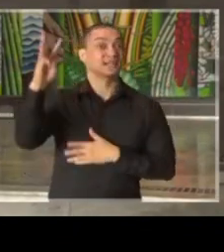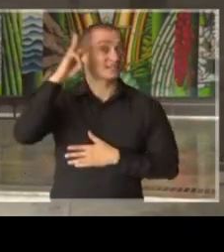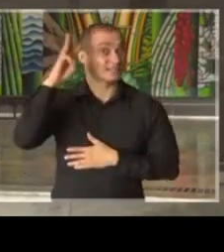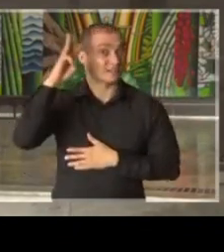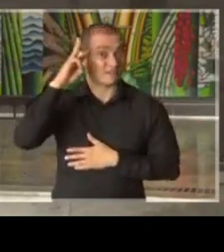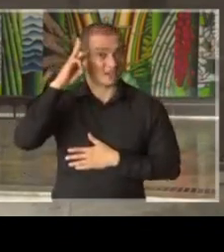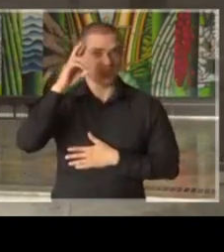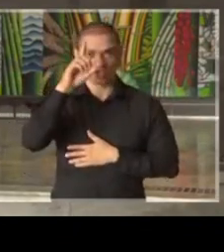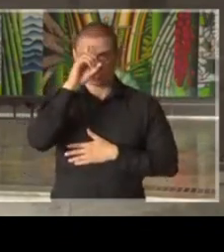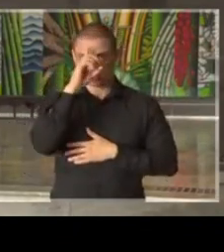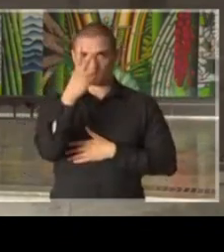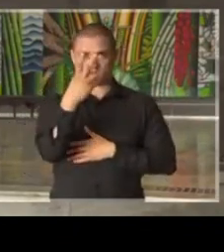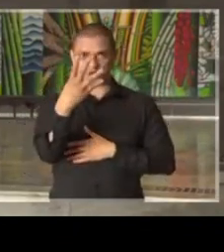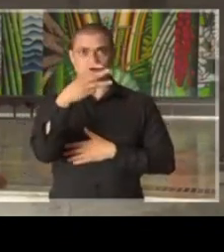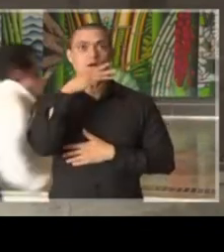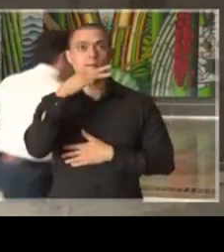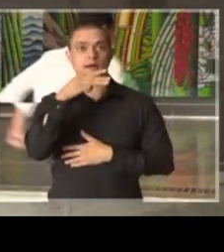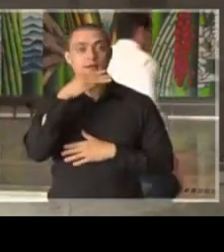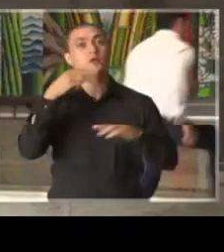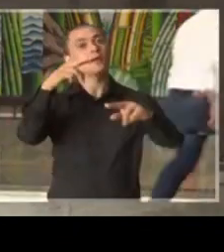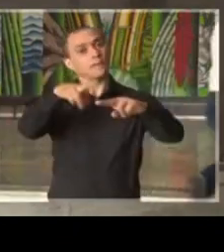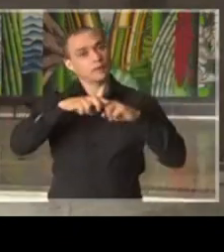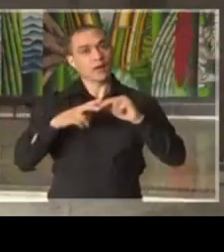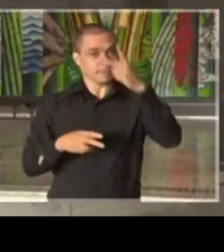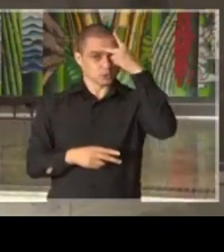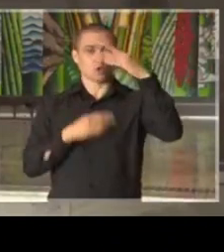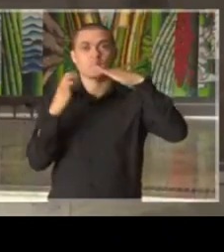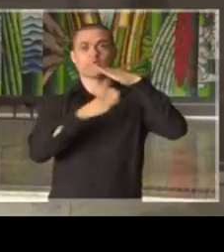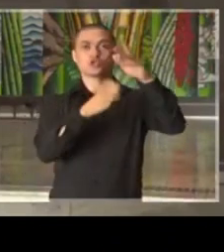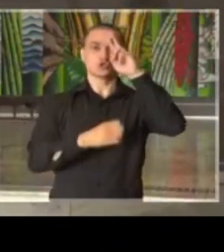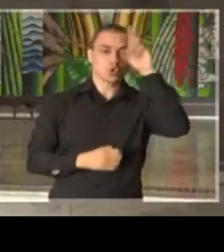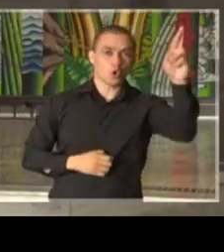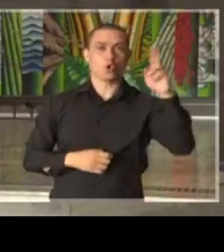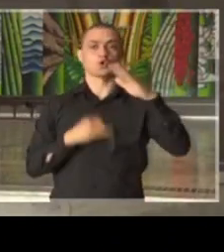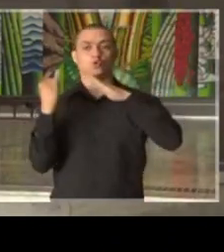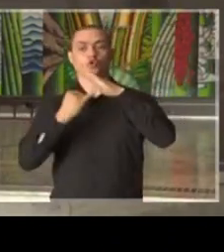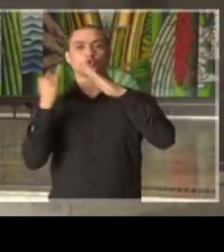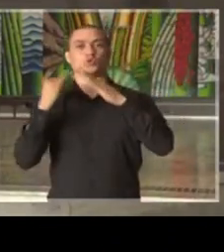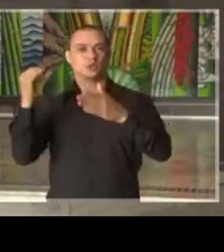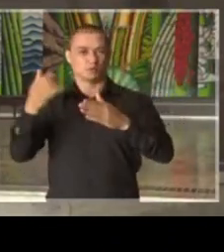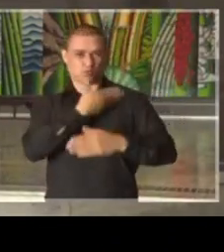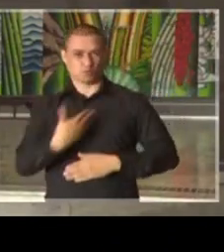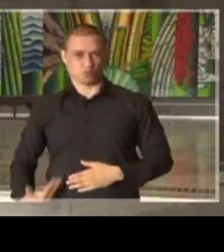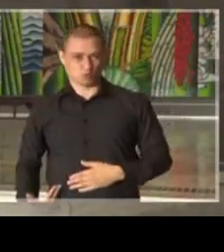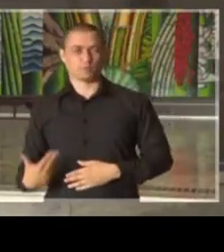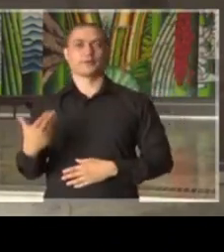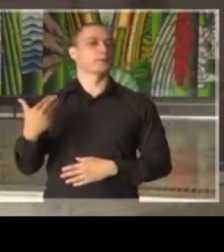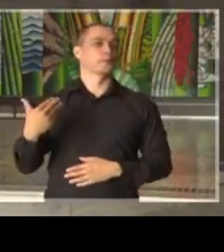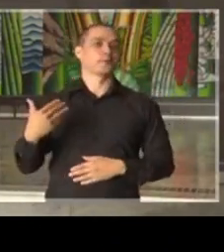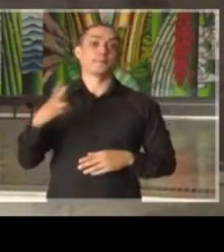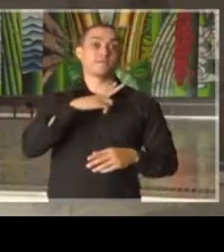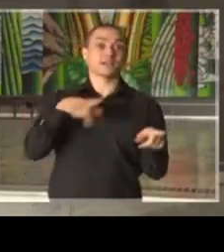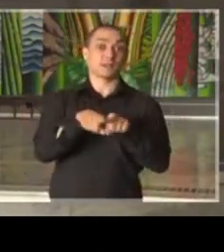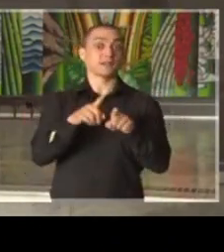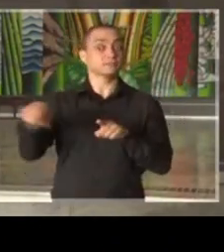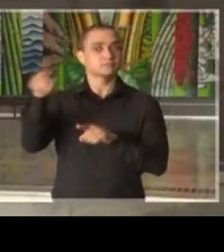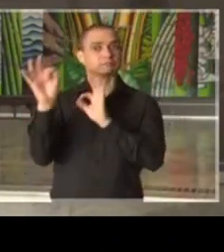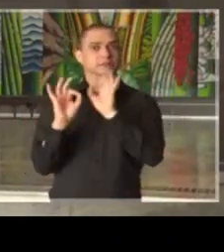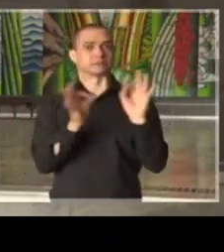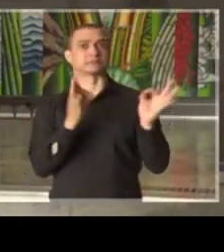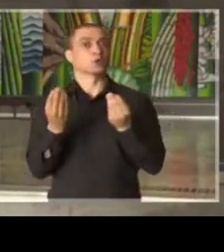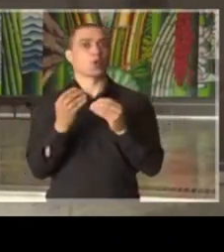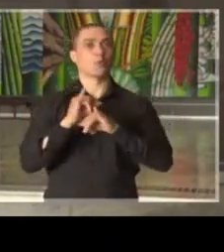março, exatamente para que empresários, dirigentes, instituições públicas e privadas possam organizar,